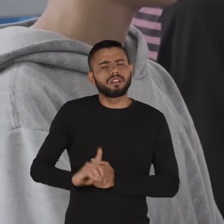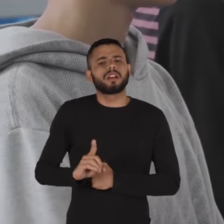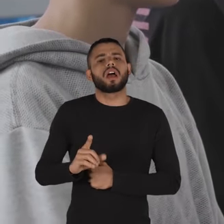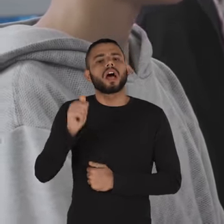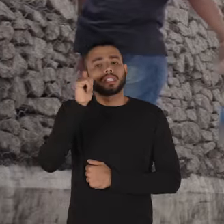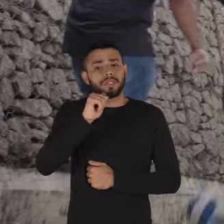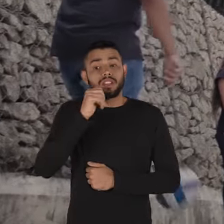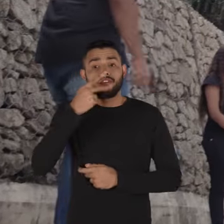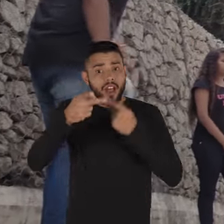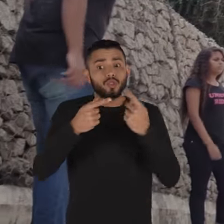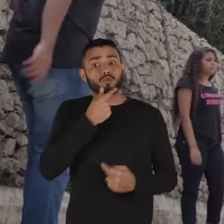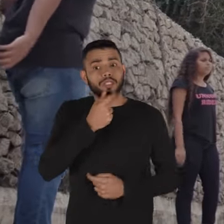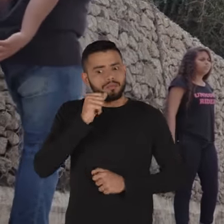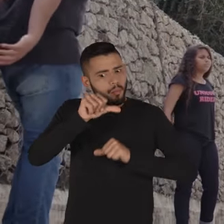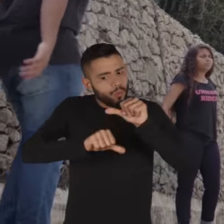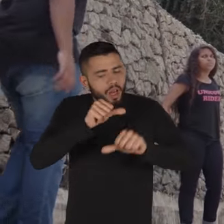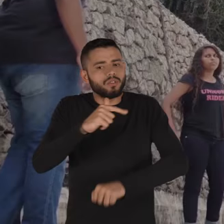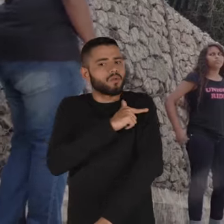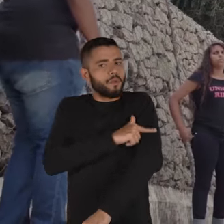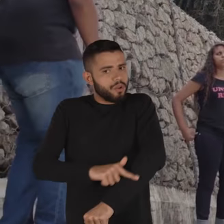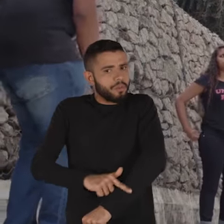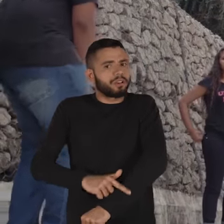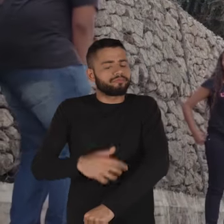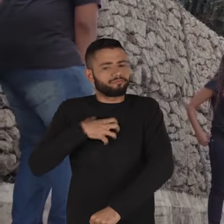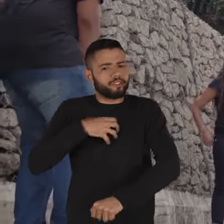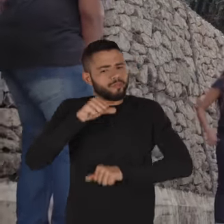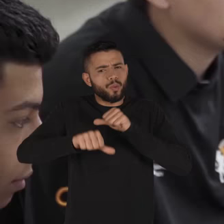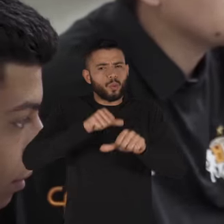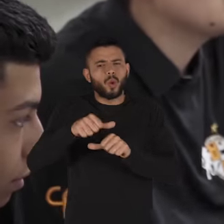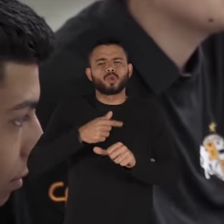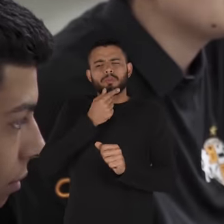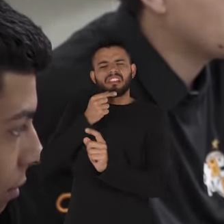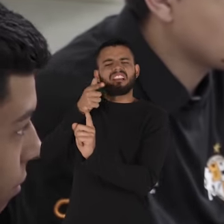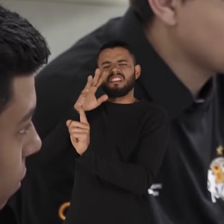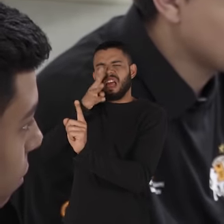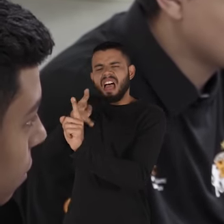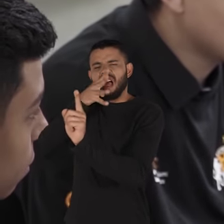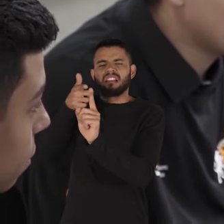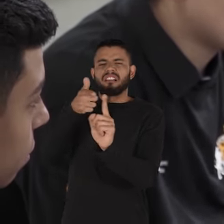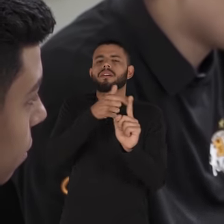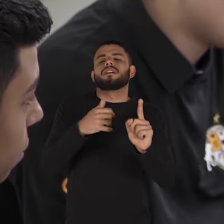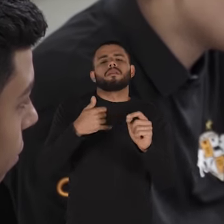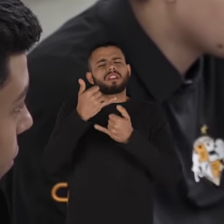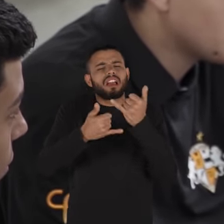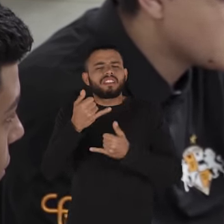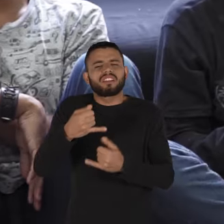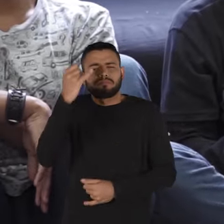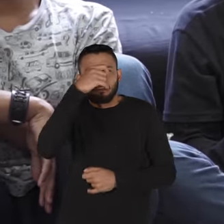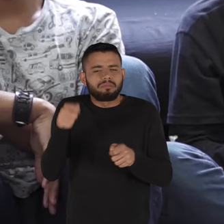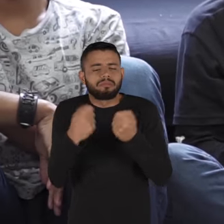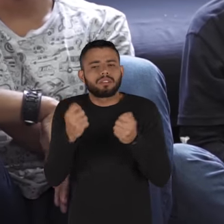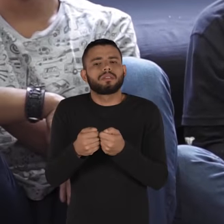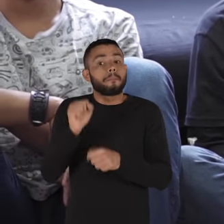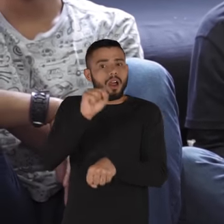das próprias meninas, que os meninos mudaram bastante em relação comportamental. Aquele assédio, aquela brincadeira boba. Eles